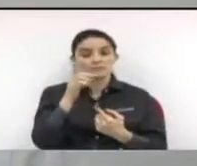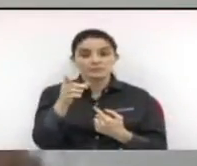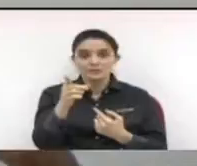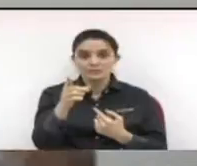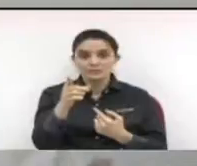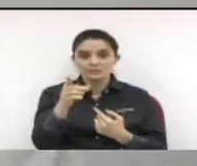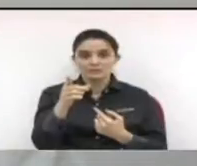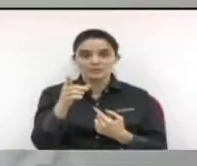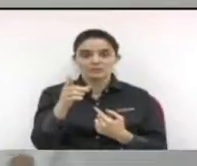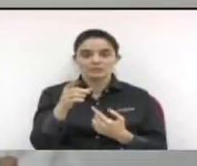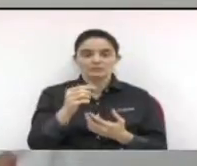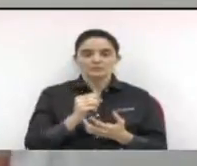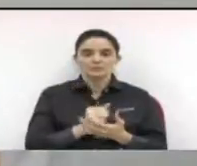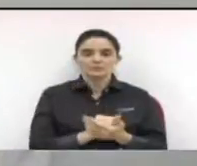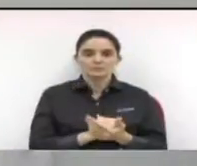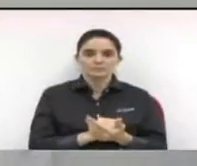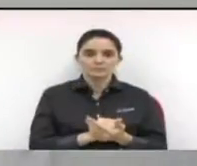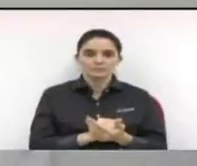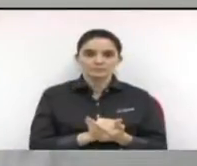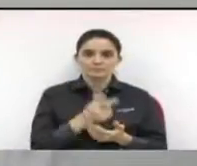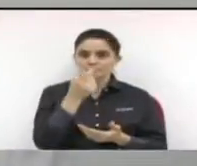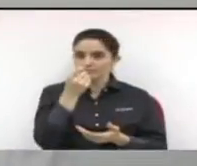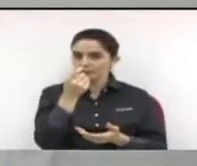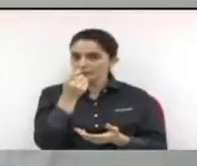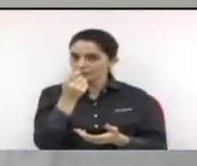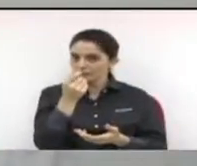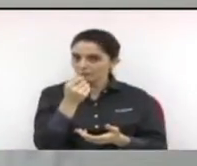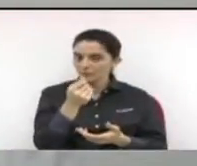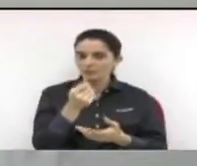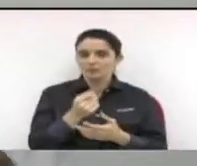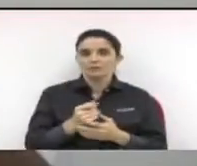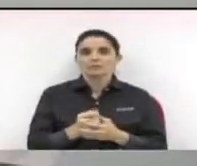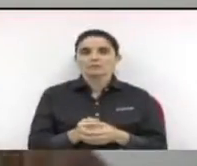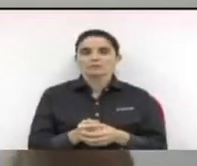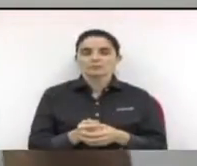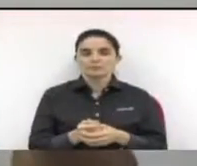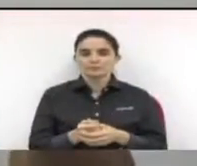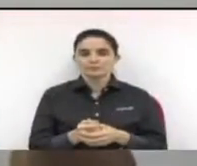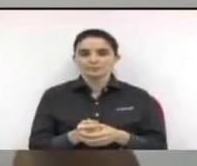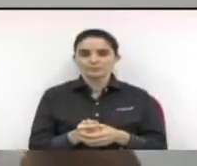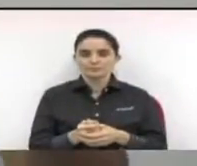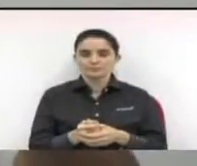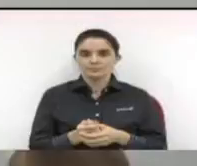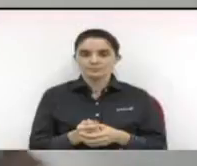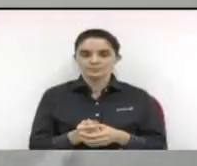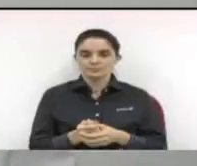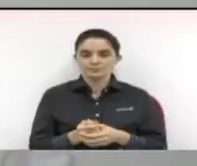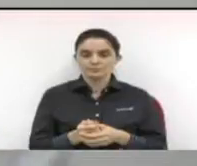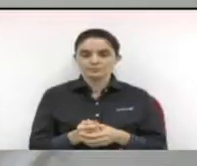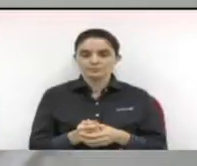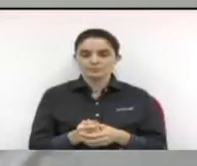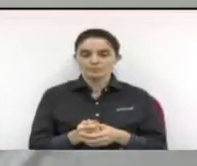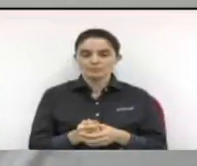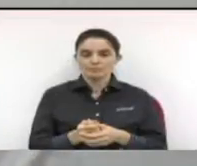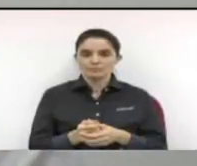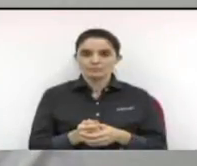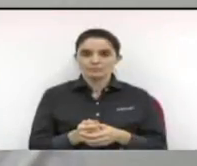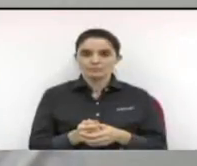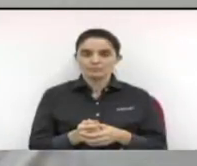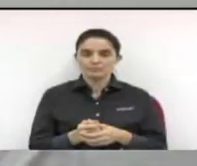dinheiro e esse dinheiro possibilitasse alguma relação, para que você discuta também com